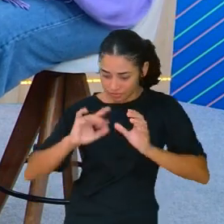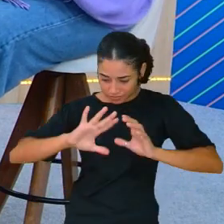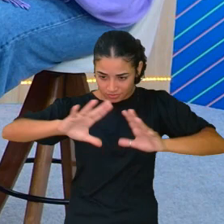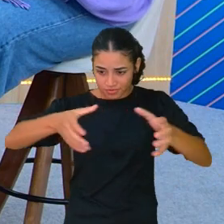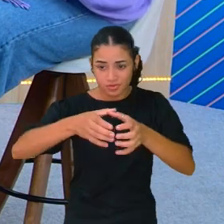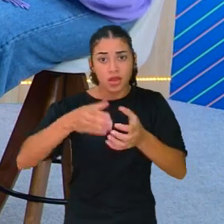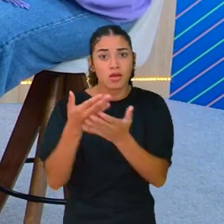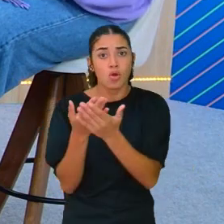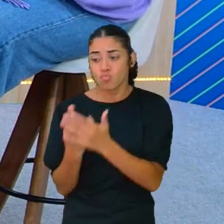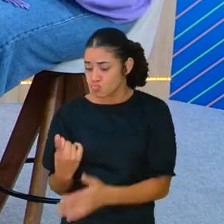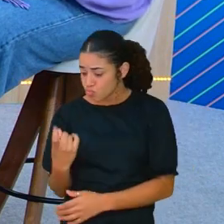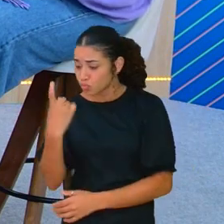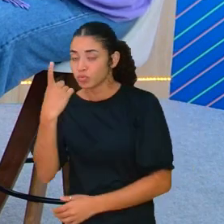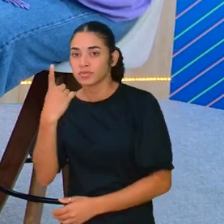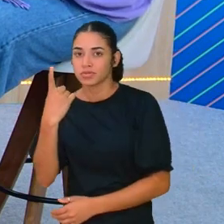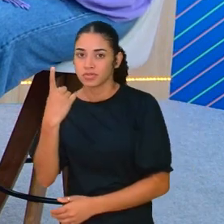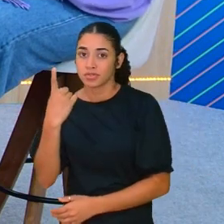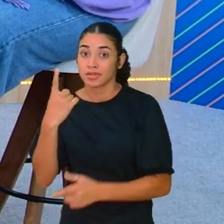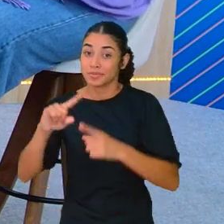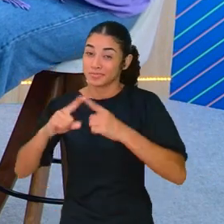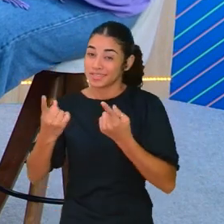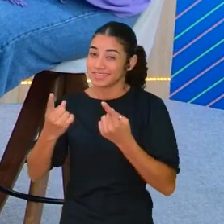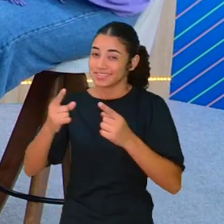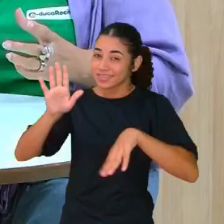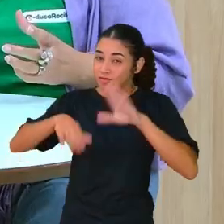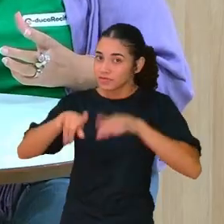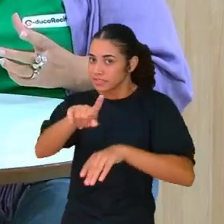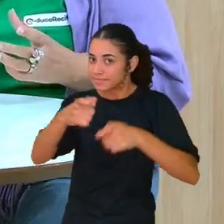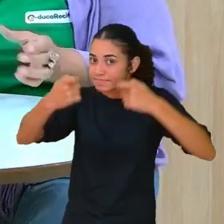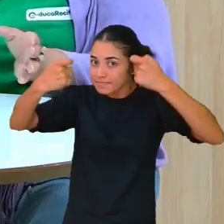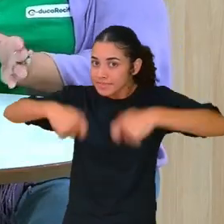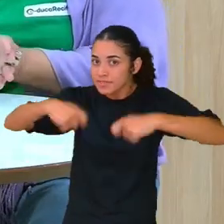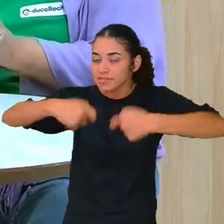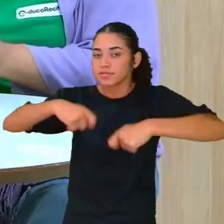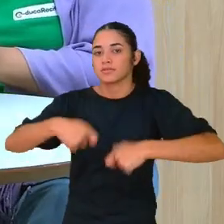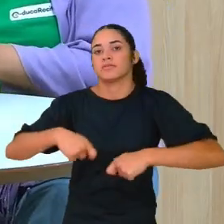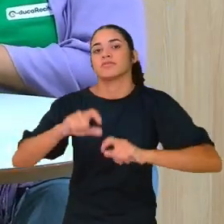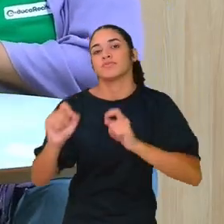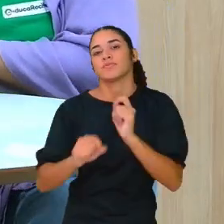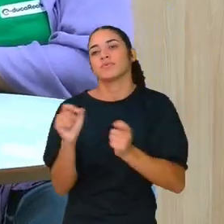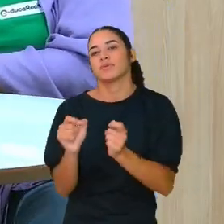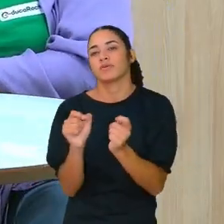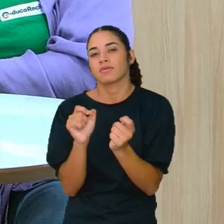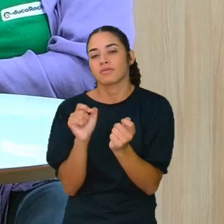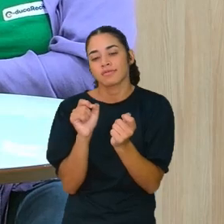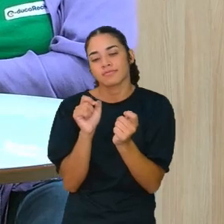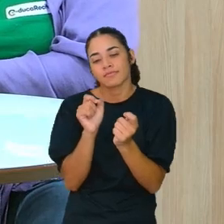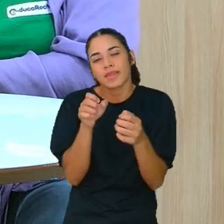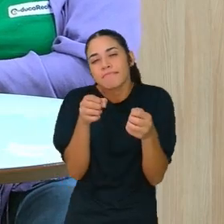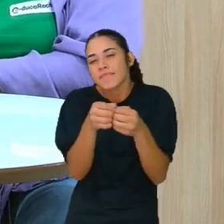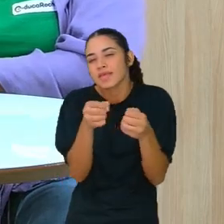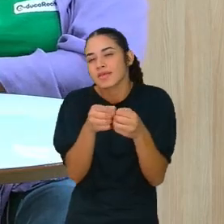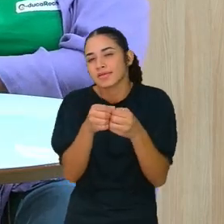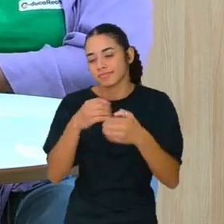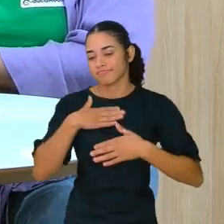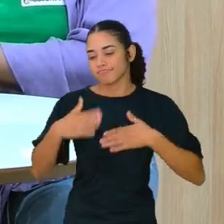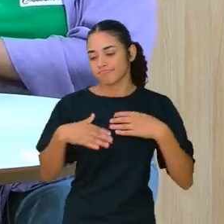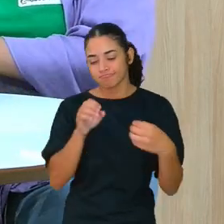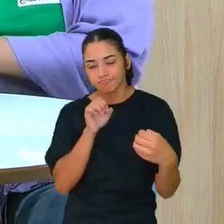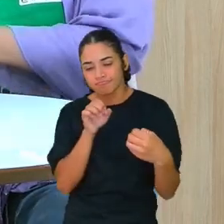única. A única coisa que talvez você precise estar um pouco mais perto fisicamente